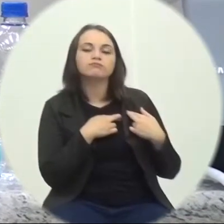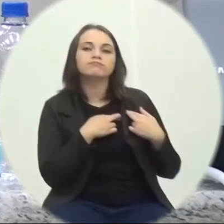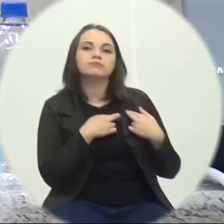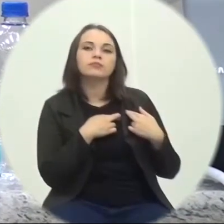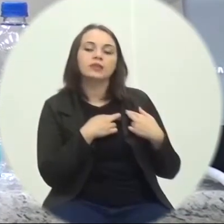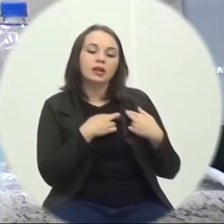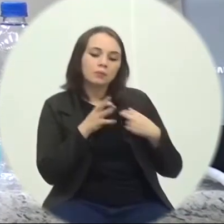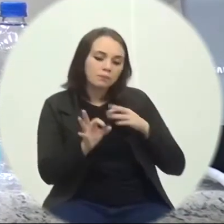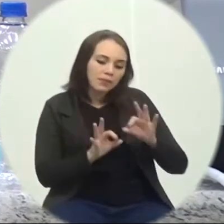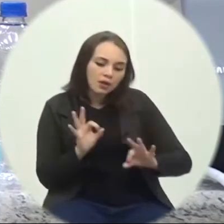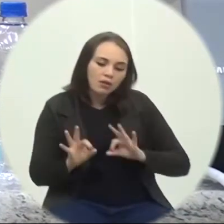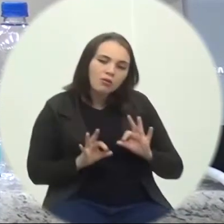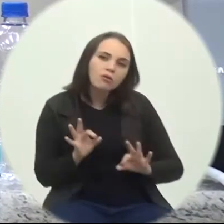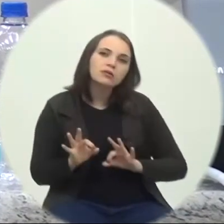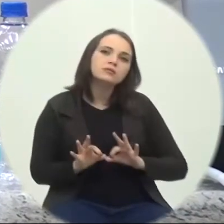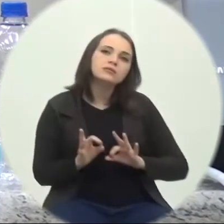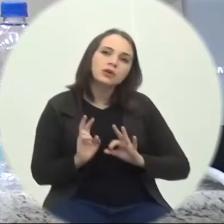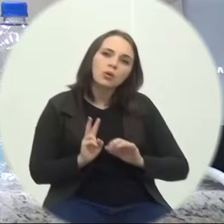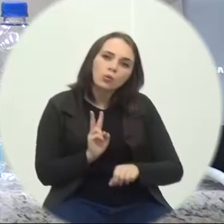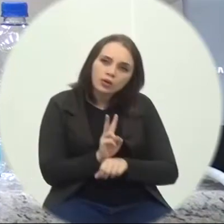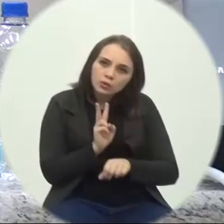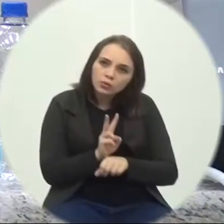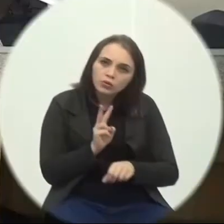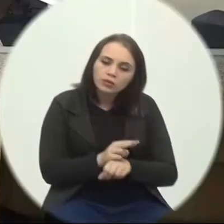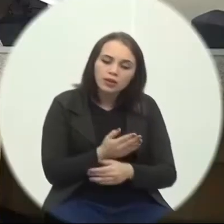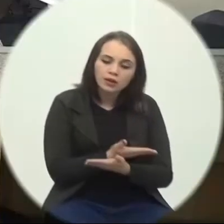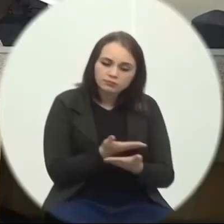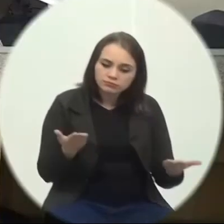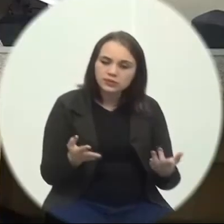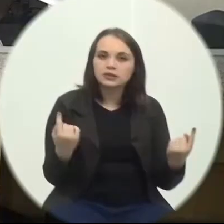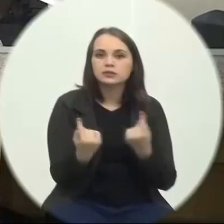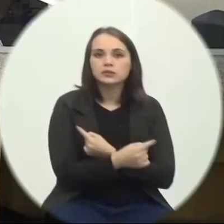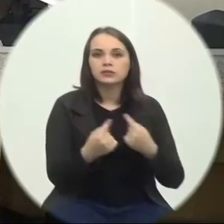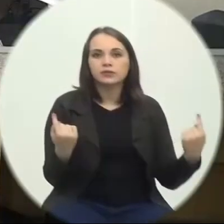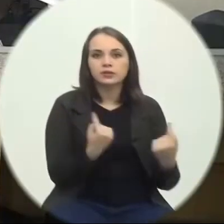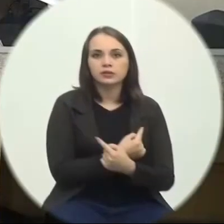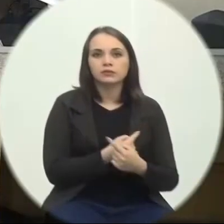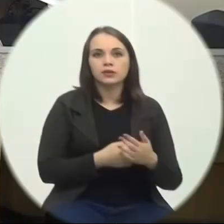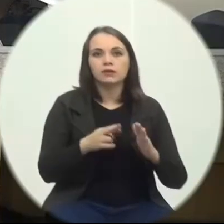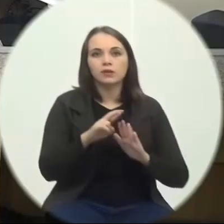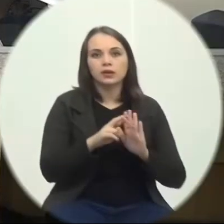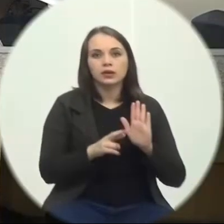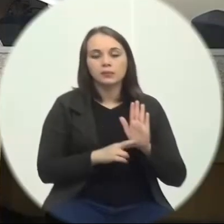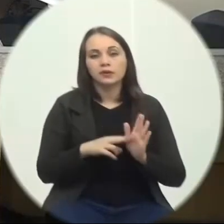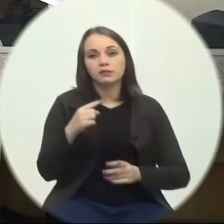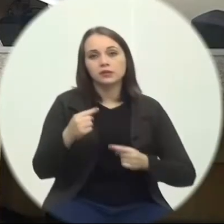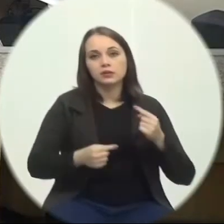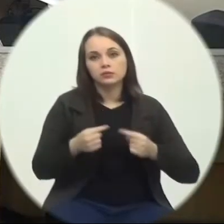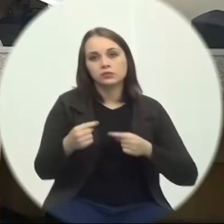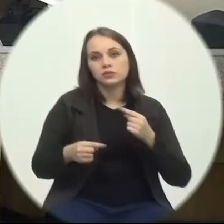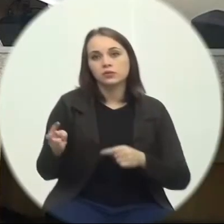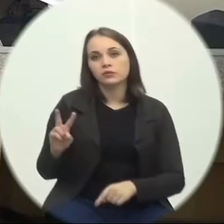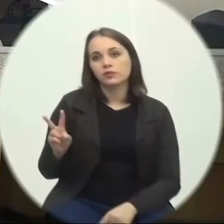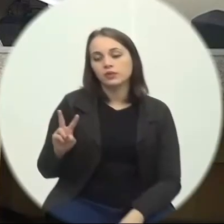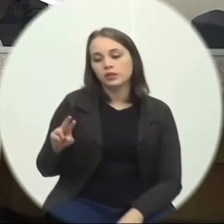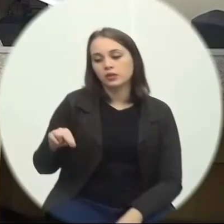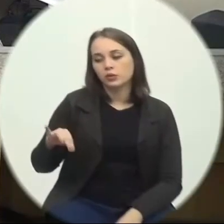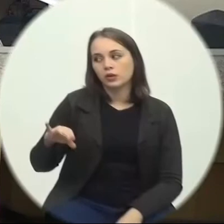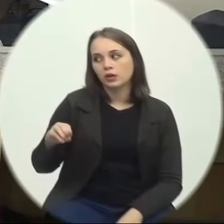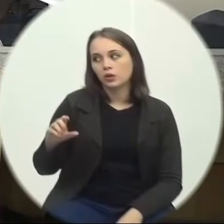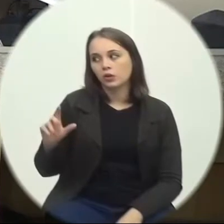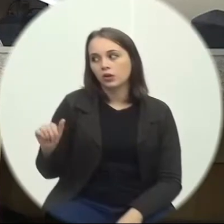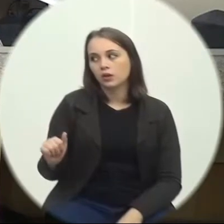Pela Manutenção E conservação Do trecho Supracitado O requerimento Está em discussão Com a palavra O vereador Nicolau